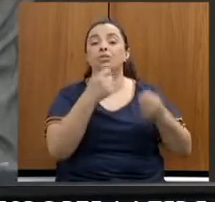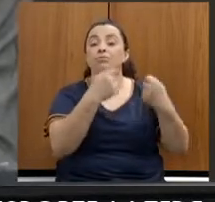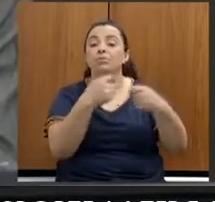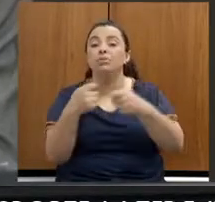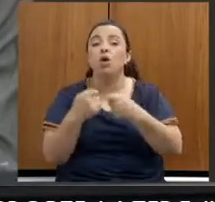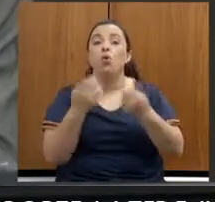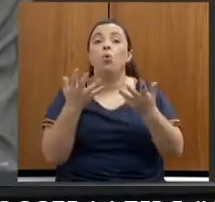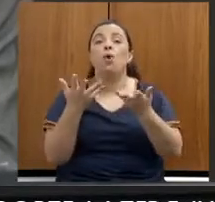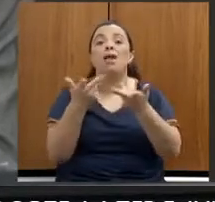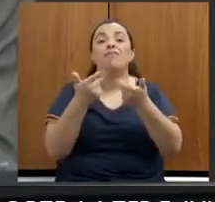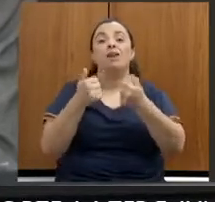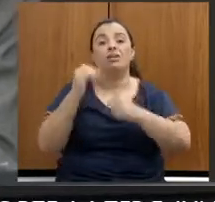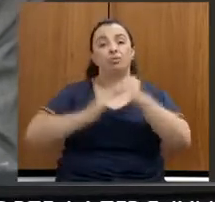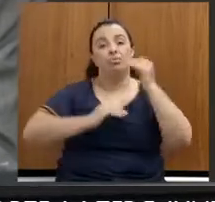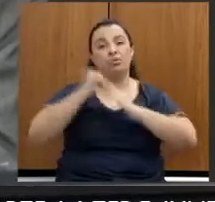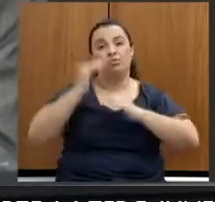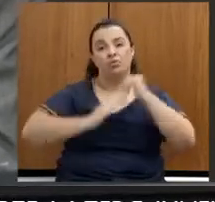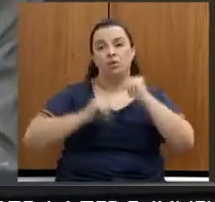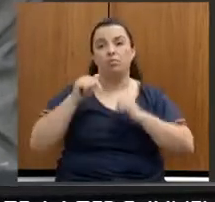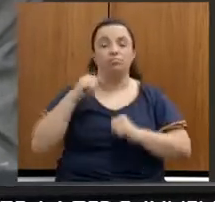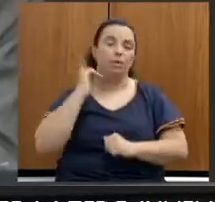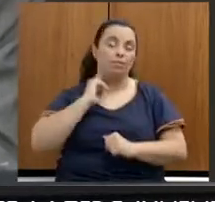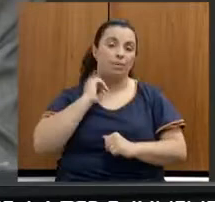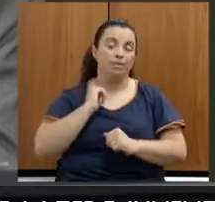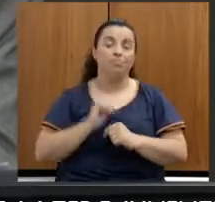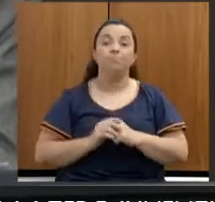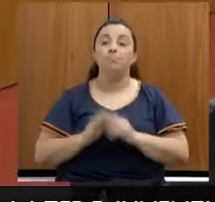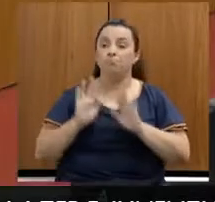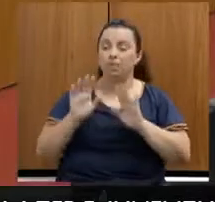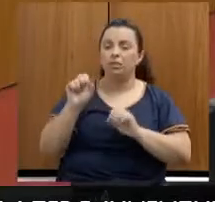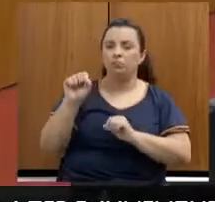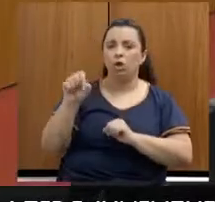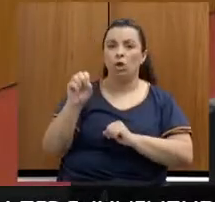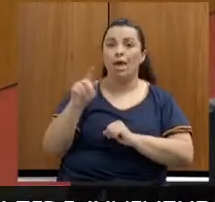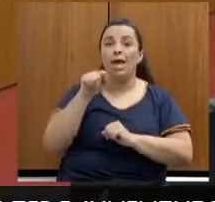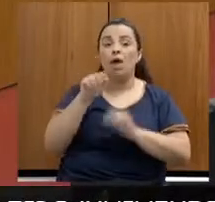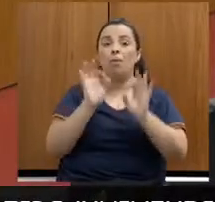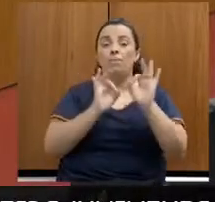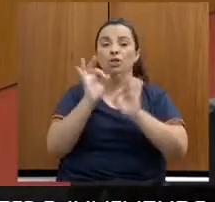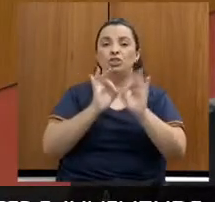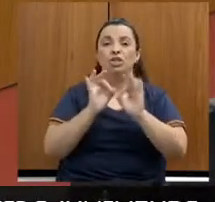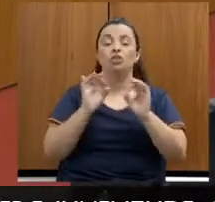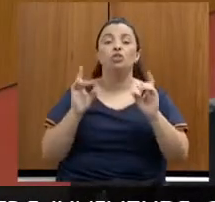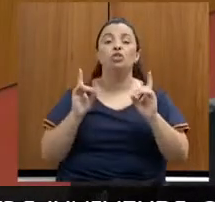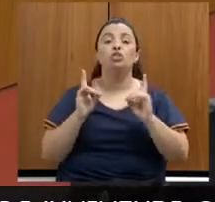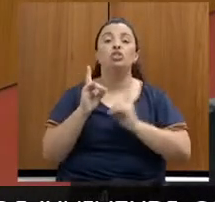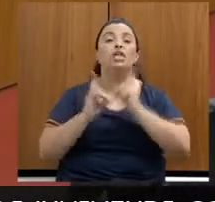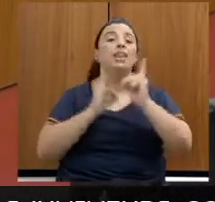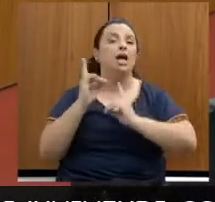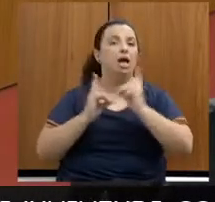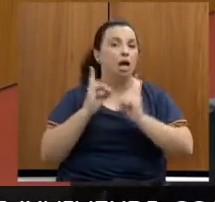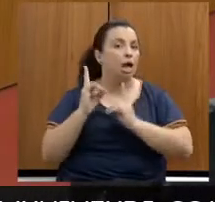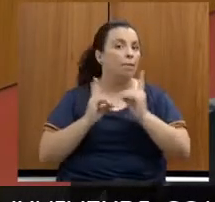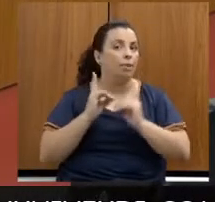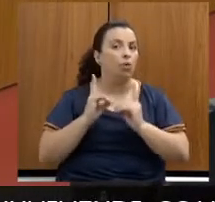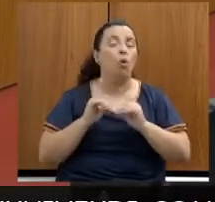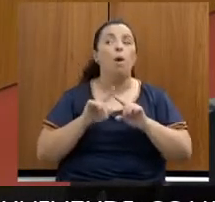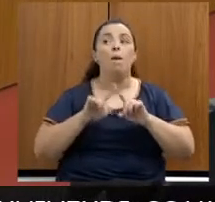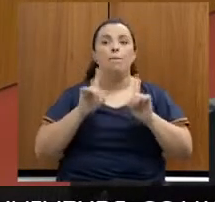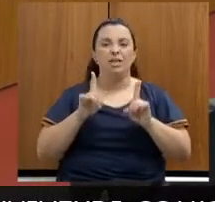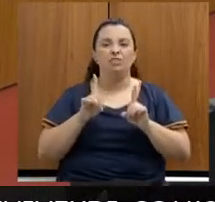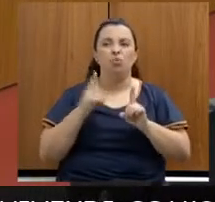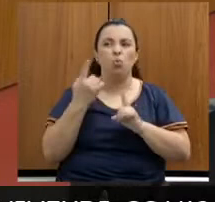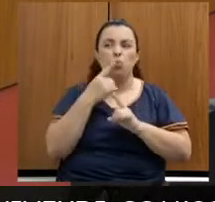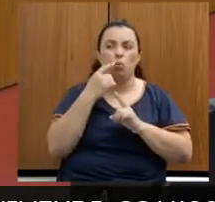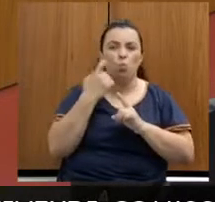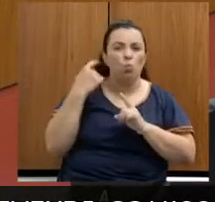aqui de Minas. Sim, ele é um projeto dinâmico, tá, deputado? Mas eu vou te mandar o último e todos os nossos últimos porque ele é